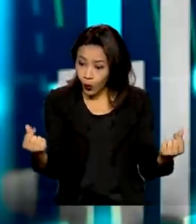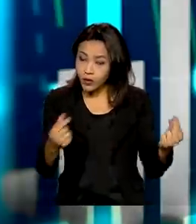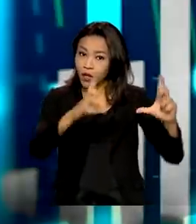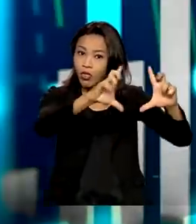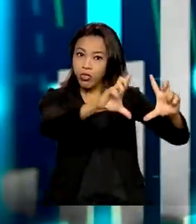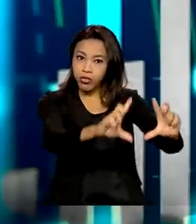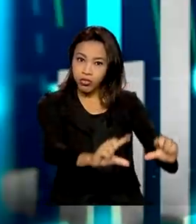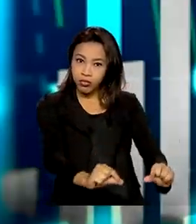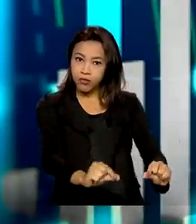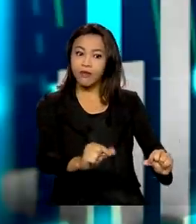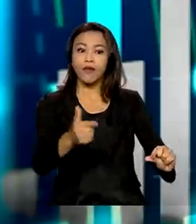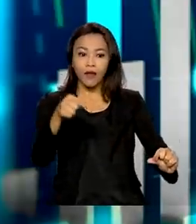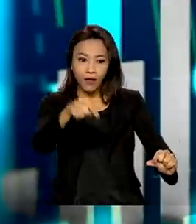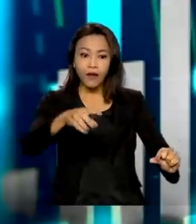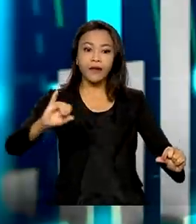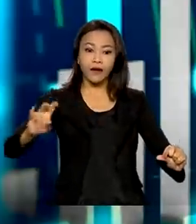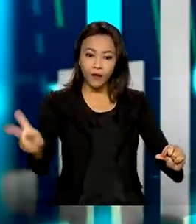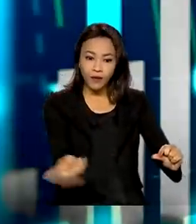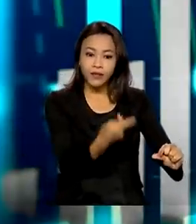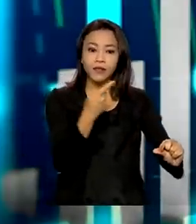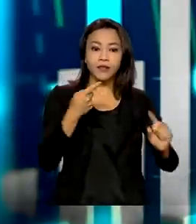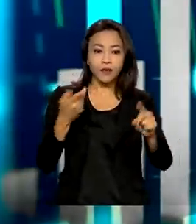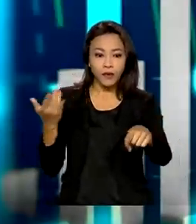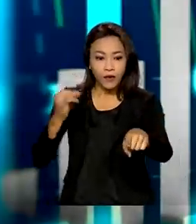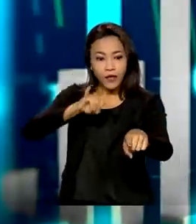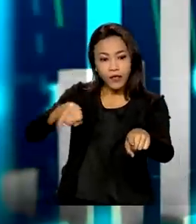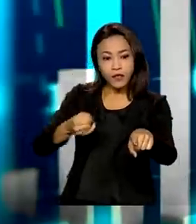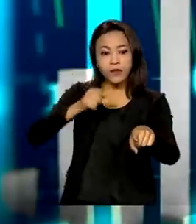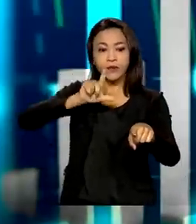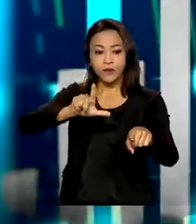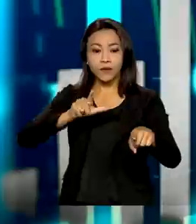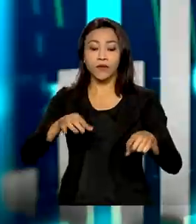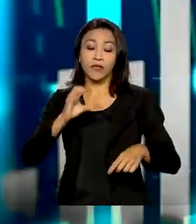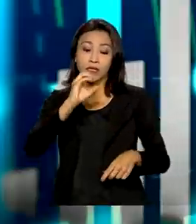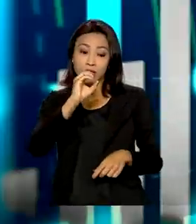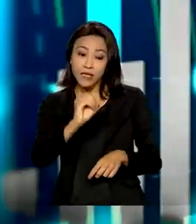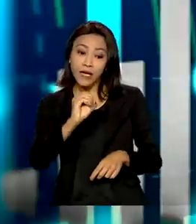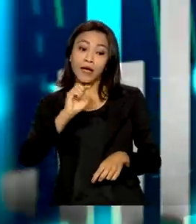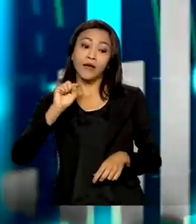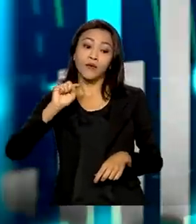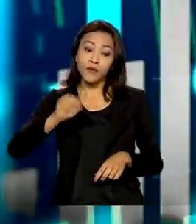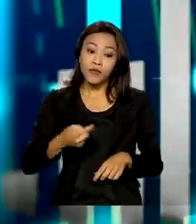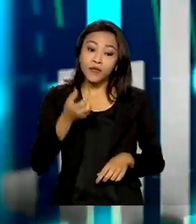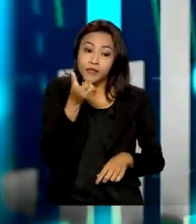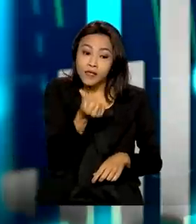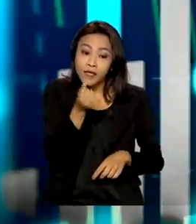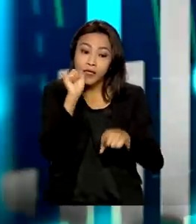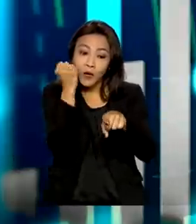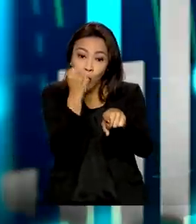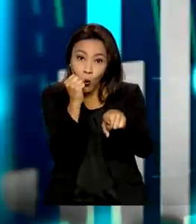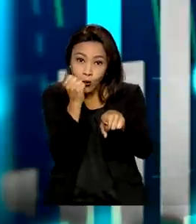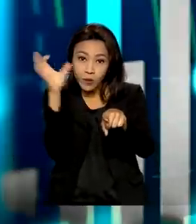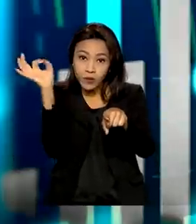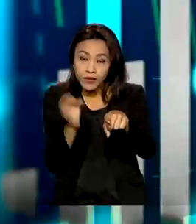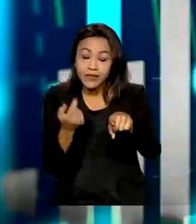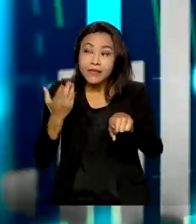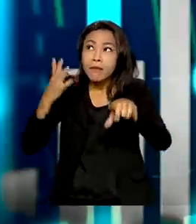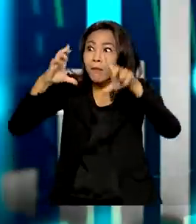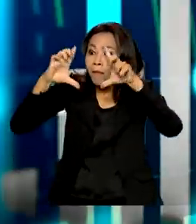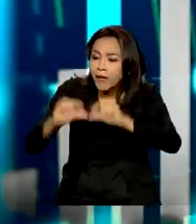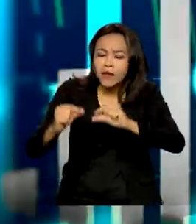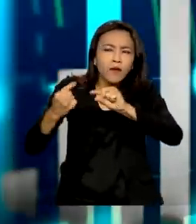julho de 2022. Então, houve uma queda de 0,68% no mês. Essa é a menor taxa desde